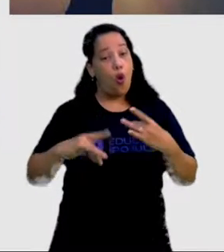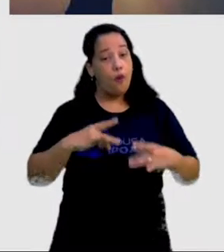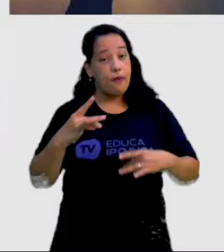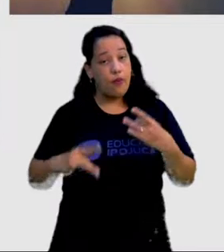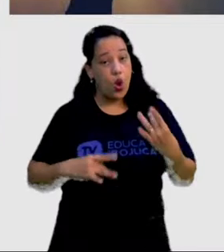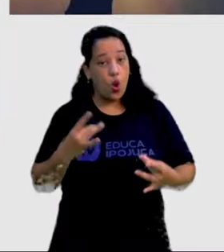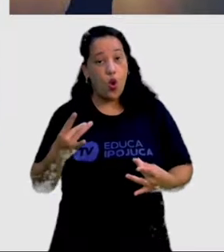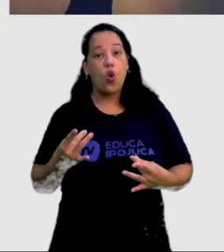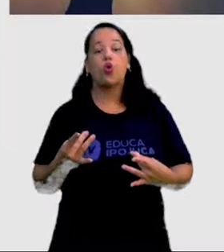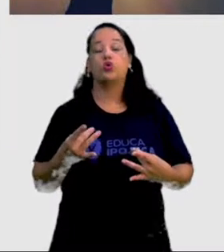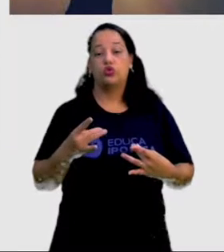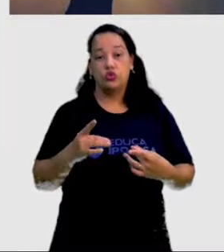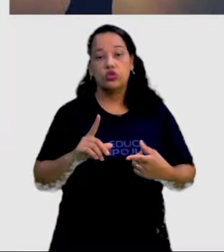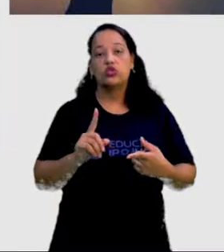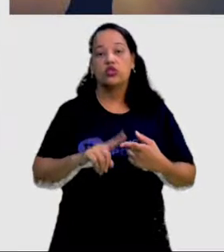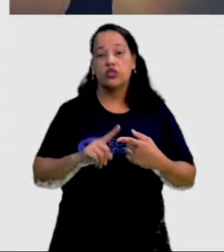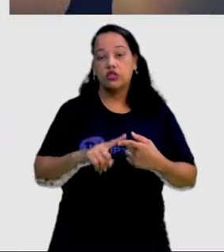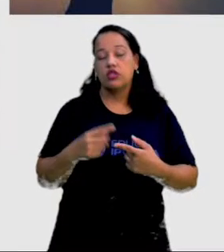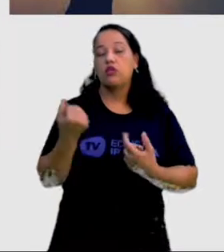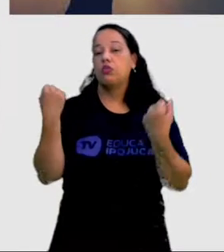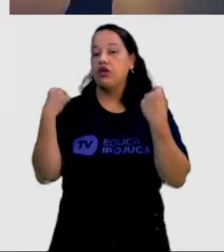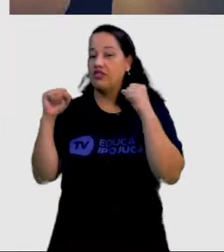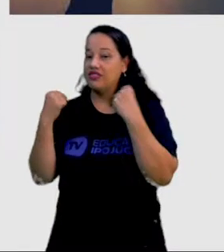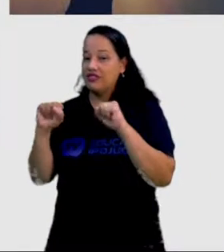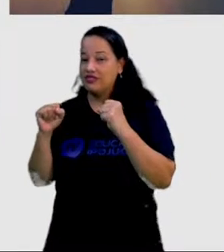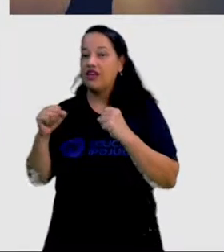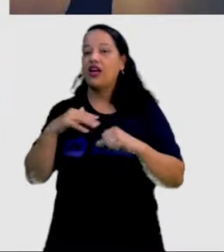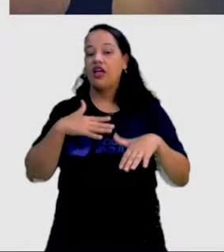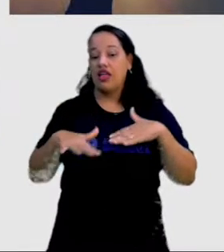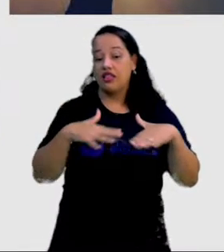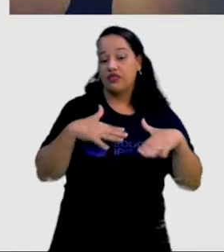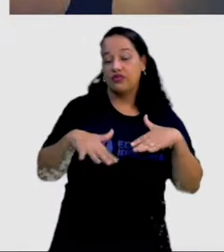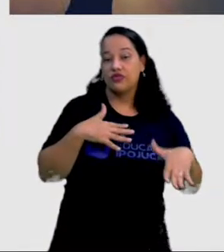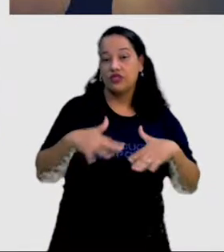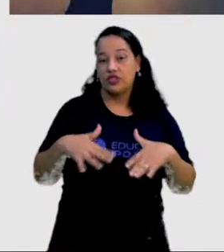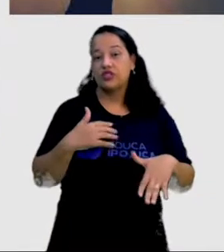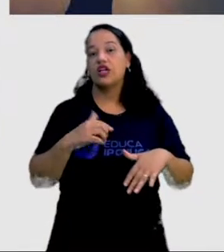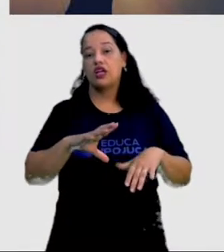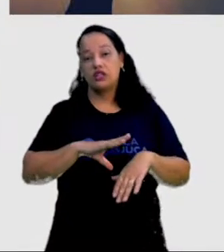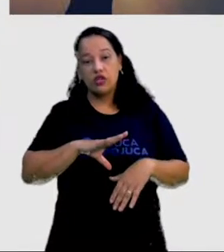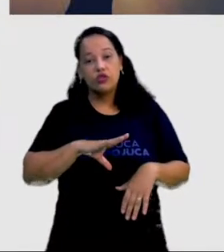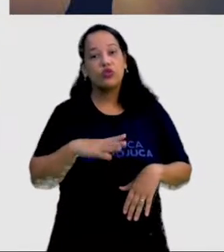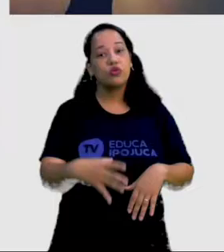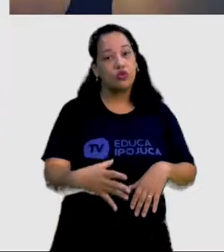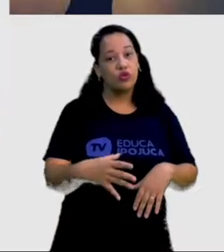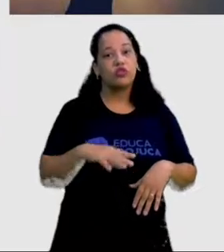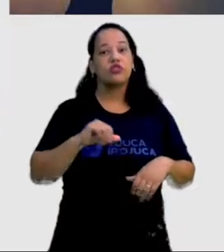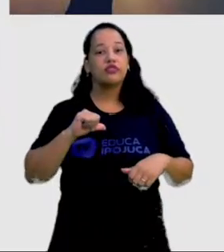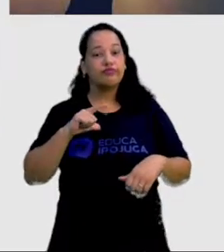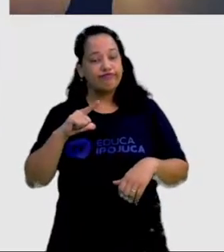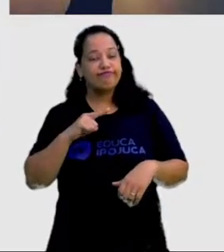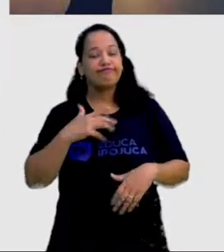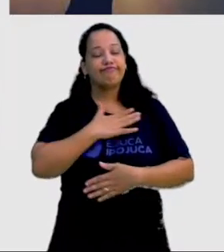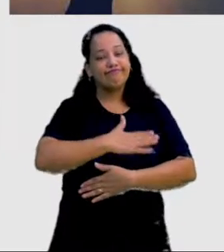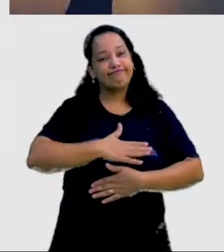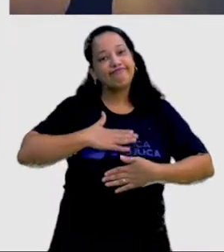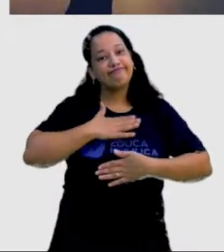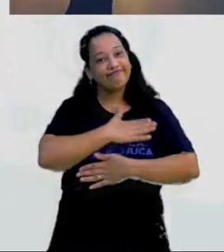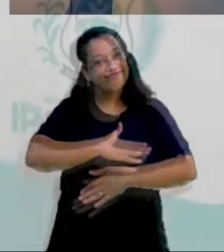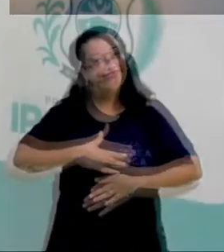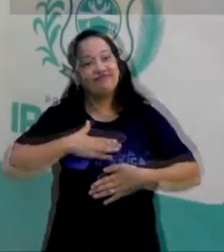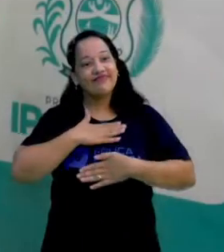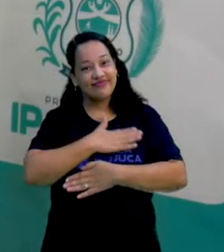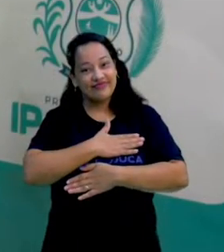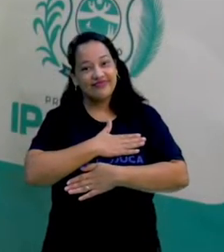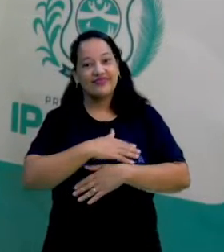durante e também após a prática de atividade física, que faz aumentar o grau de disposição e satisfação. A gente